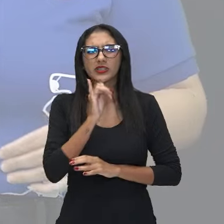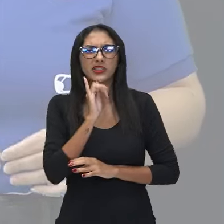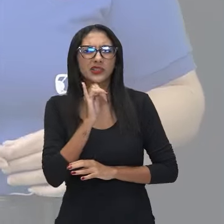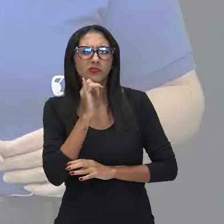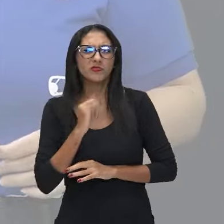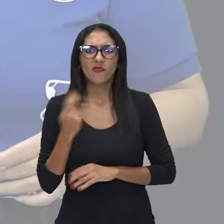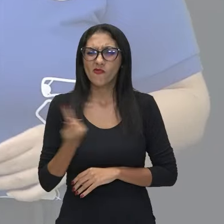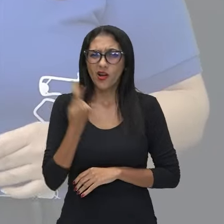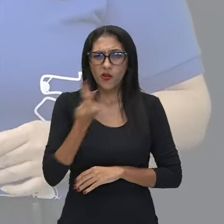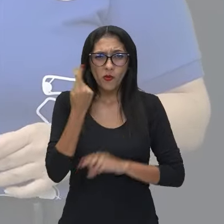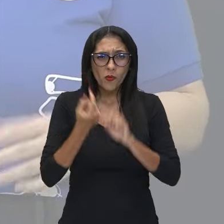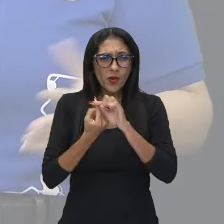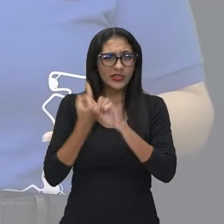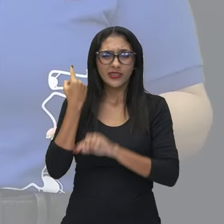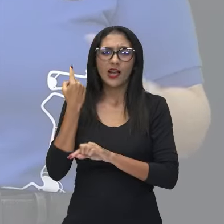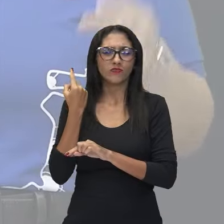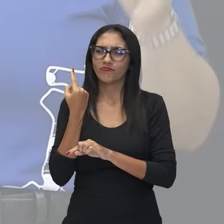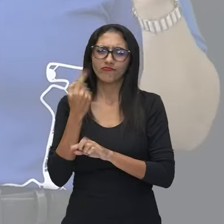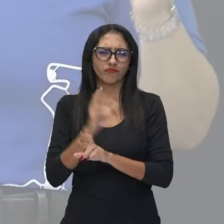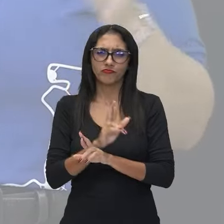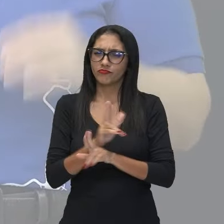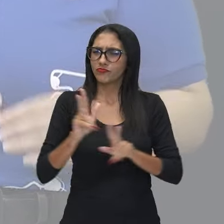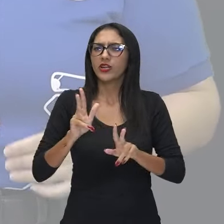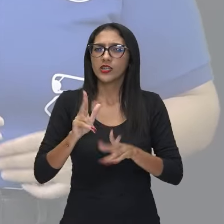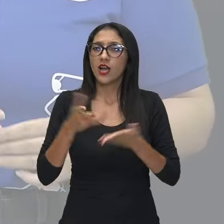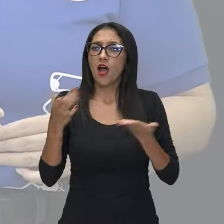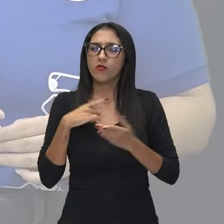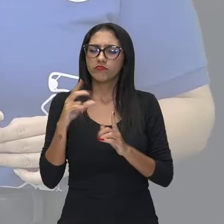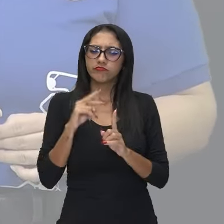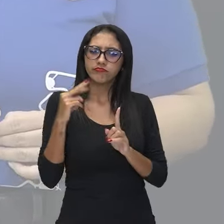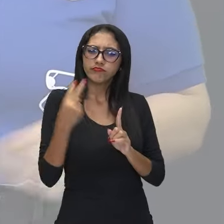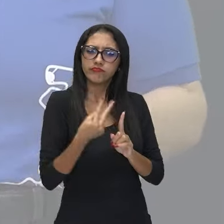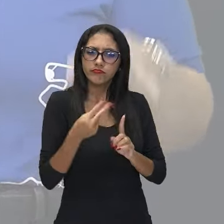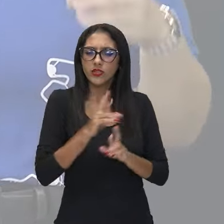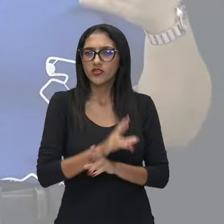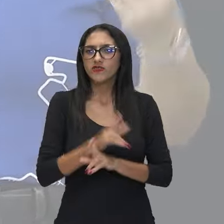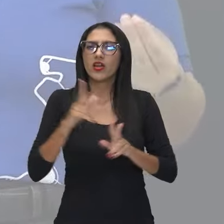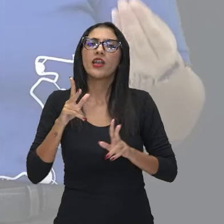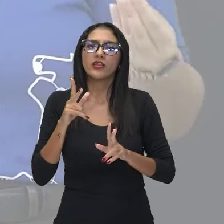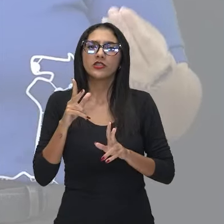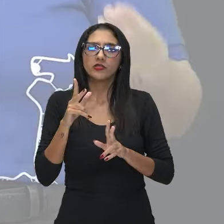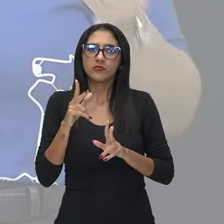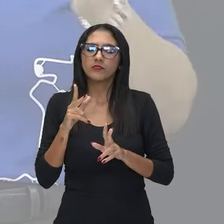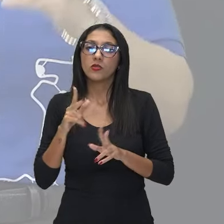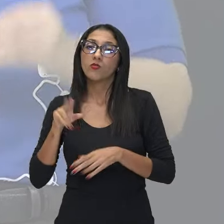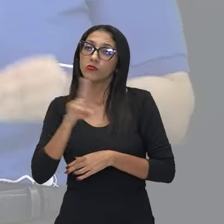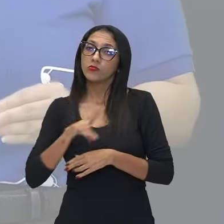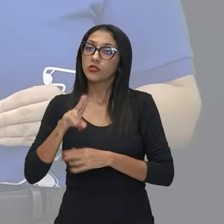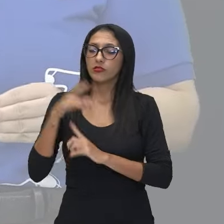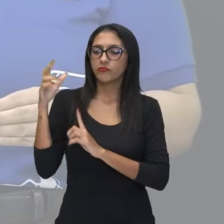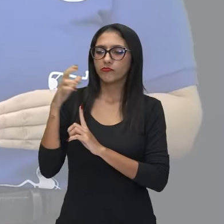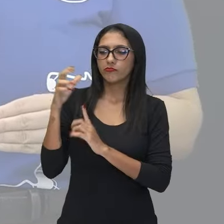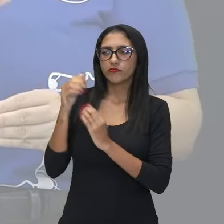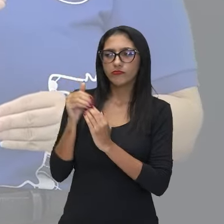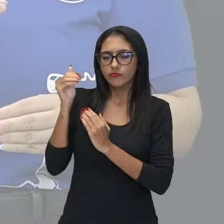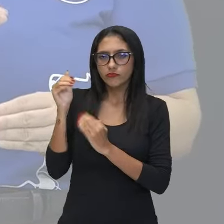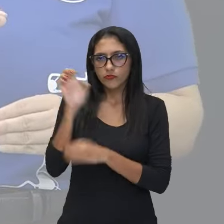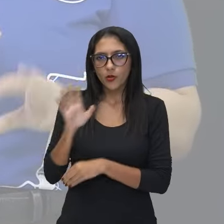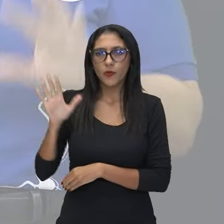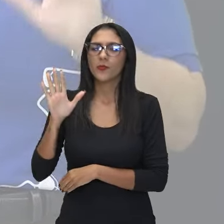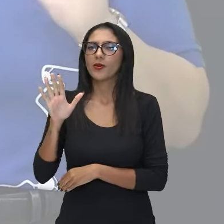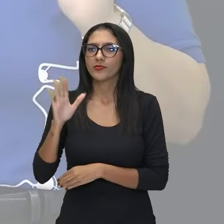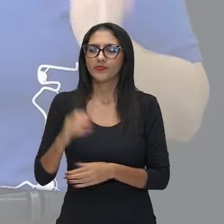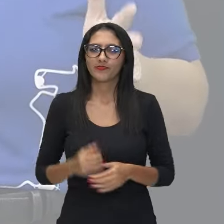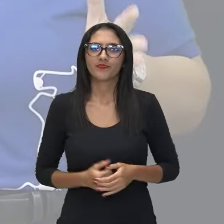e propor um novo olhar para a arte sob influência das vanguardas europeias. E é sempre bom reforçar que, embora tivessem o mesmo